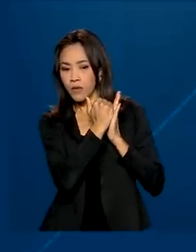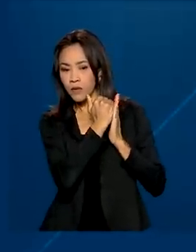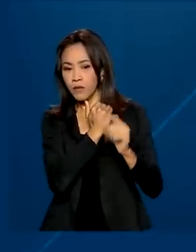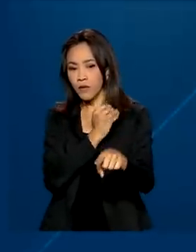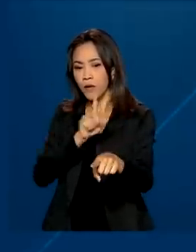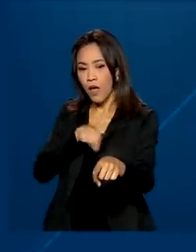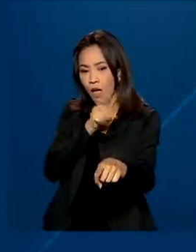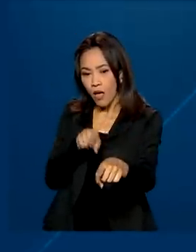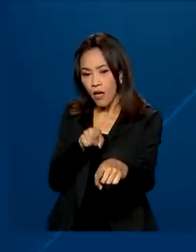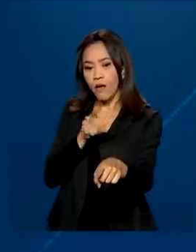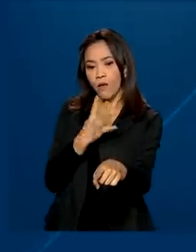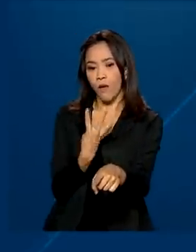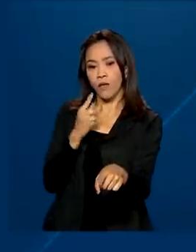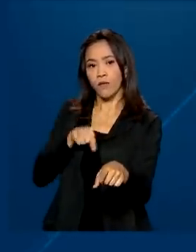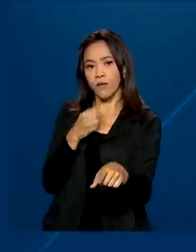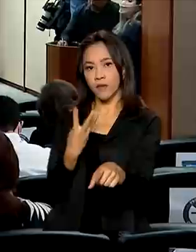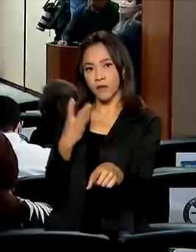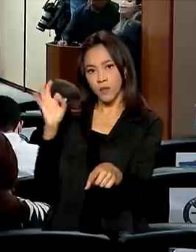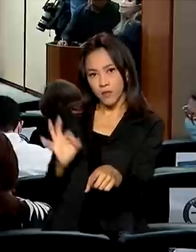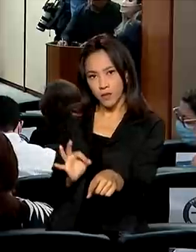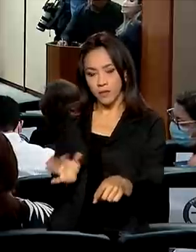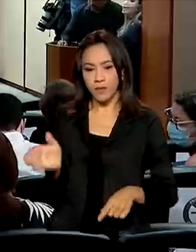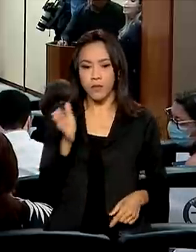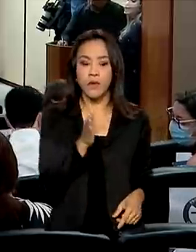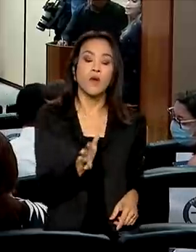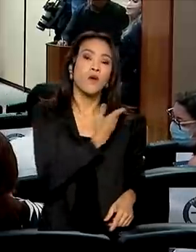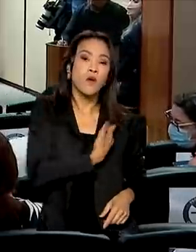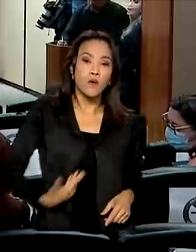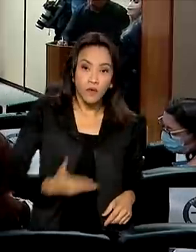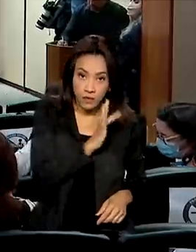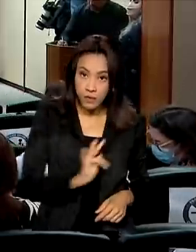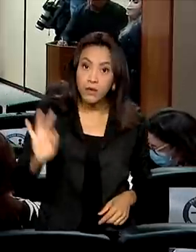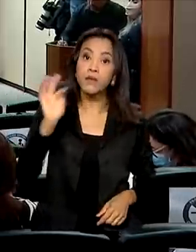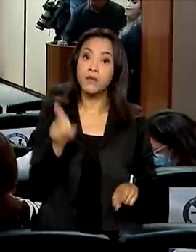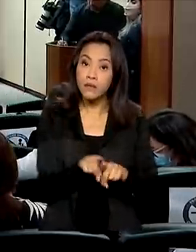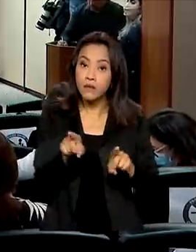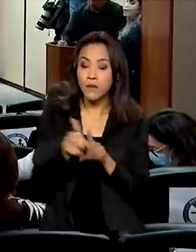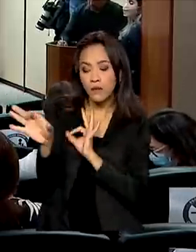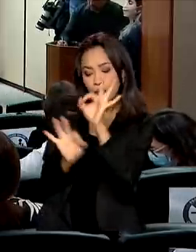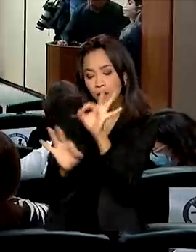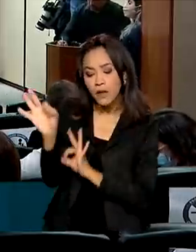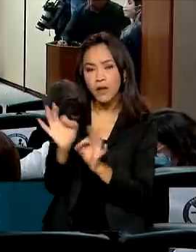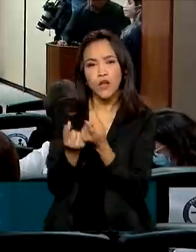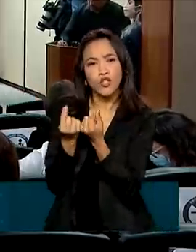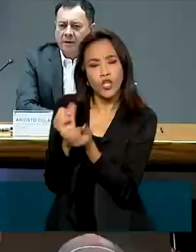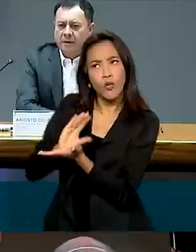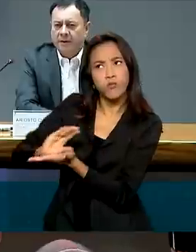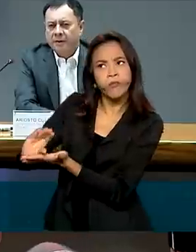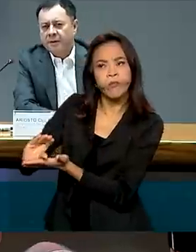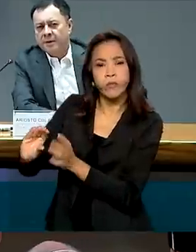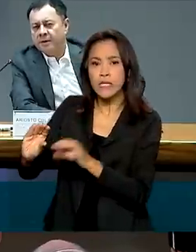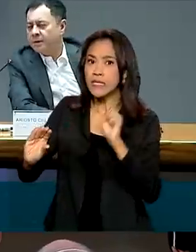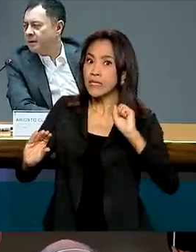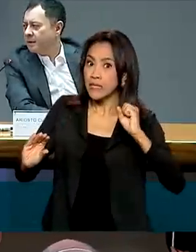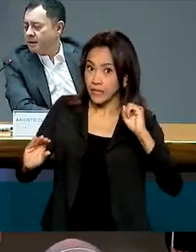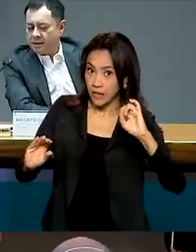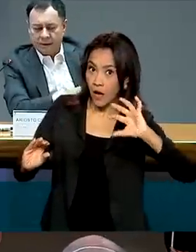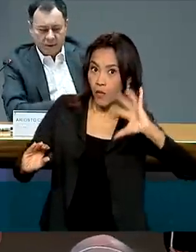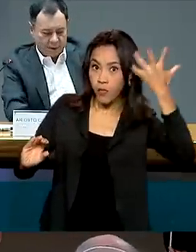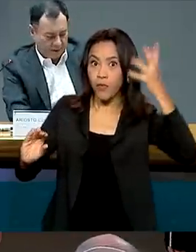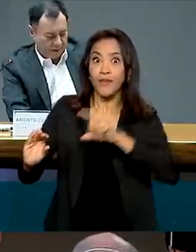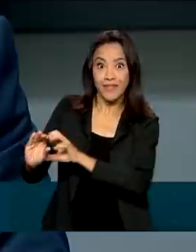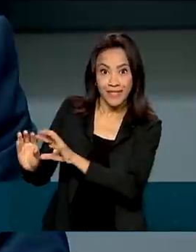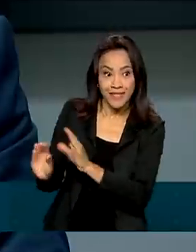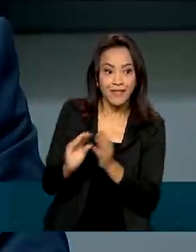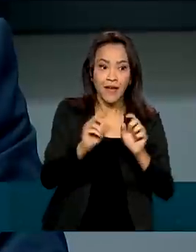será de 4,3%. O governo federal também reservou recursos para um possível reajuste no salário dos servidores para o